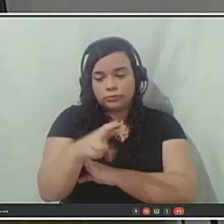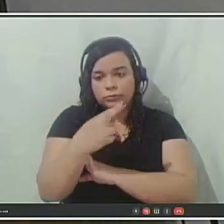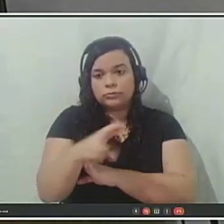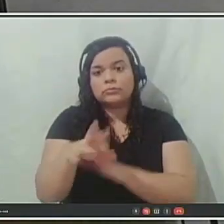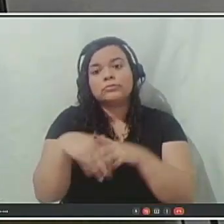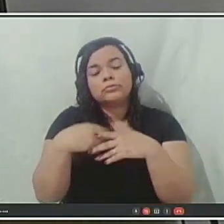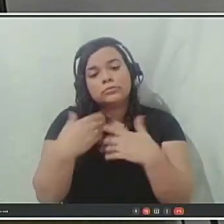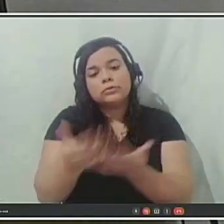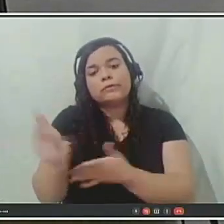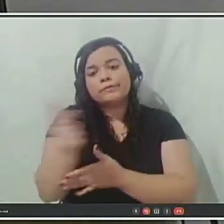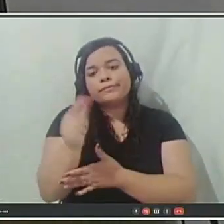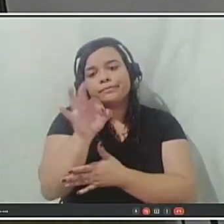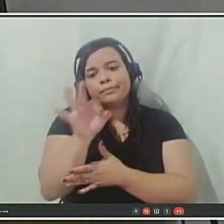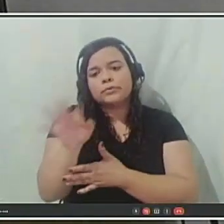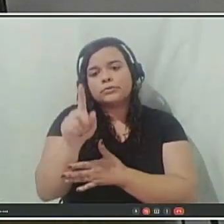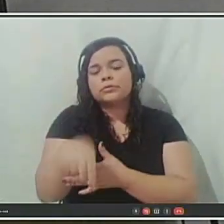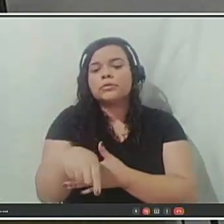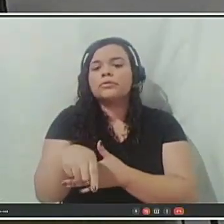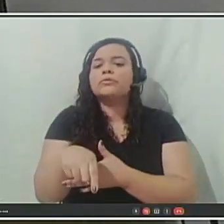com o FUNPREV.